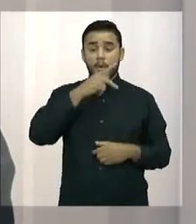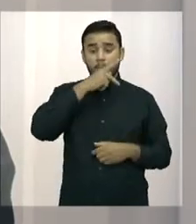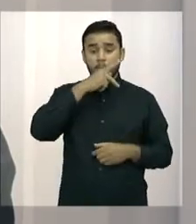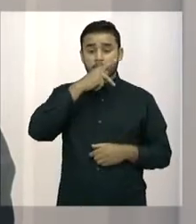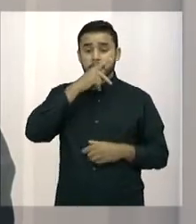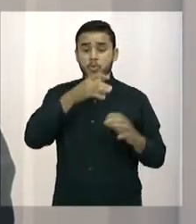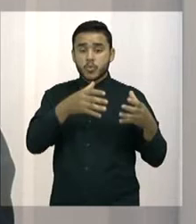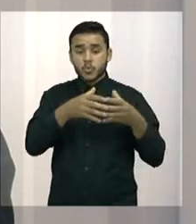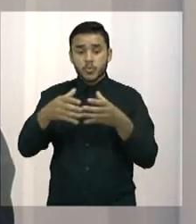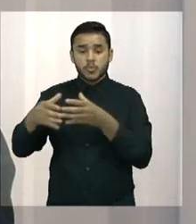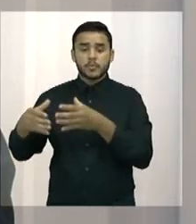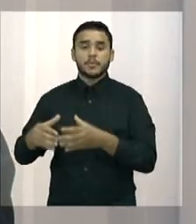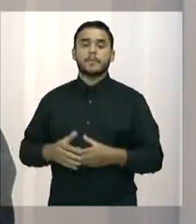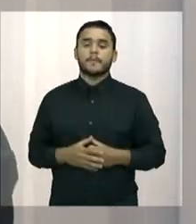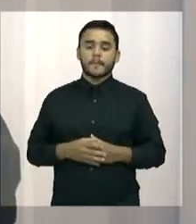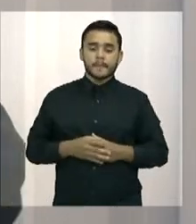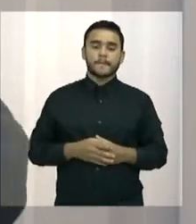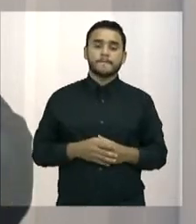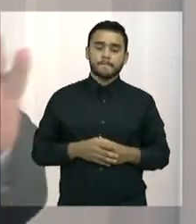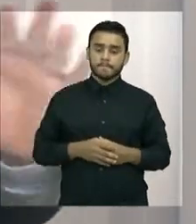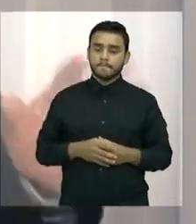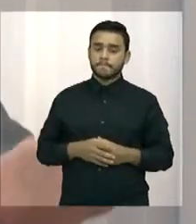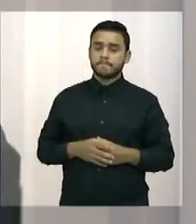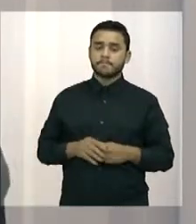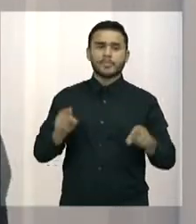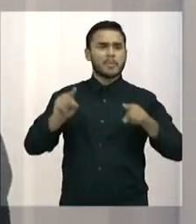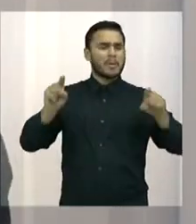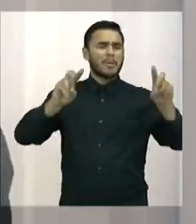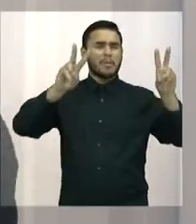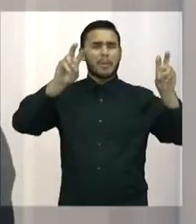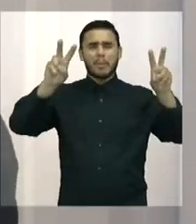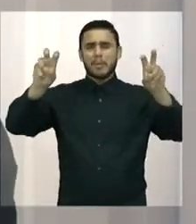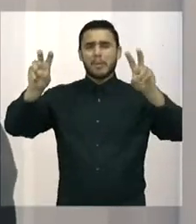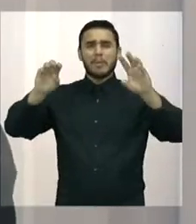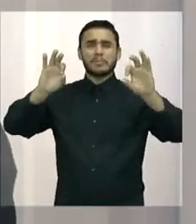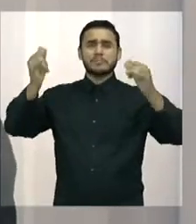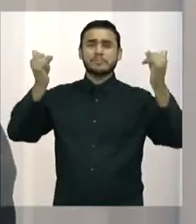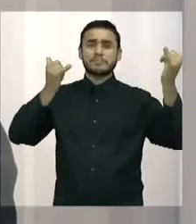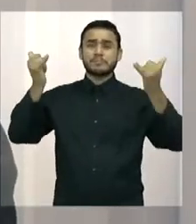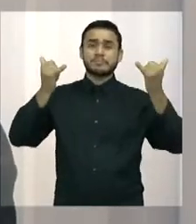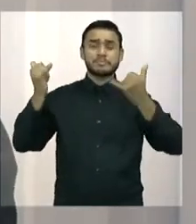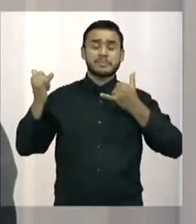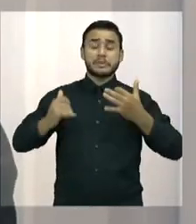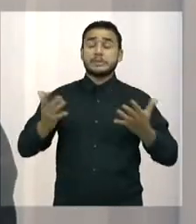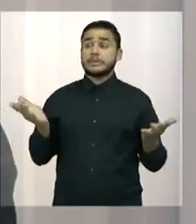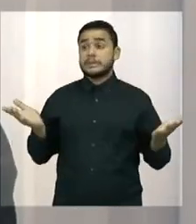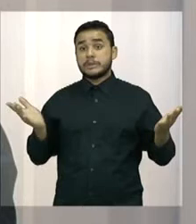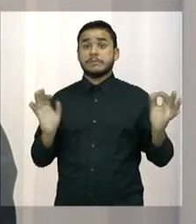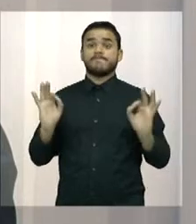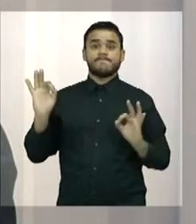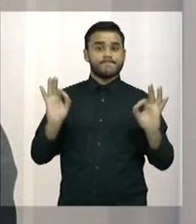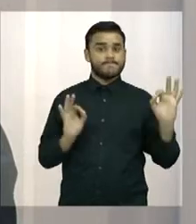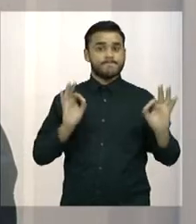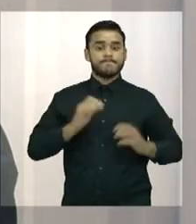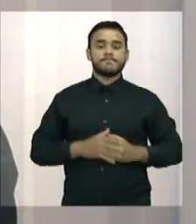partidos. E objetivo de todas as naturezas. E eu dei aqui um apoio